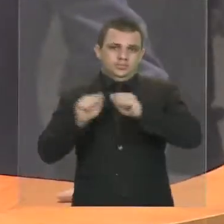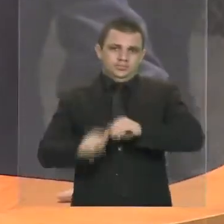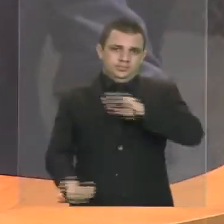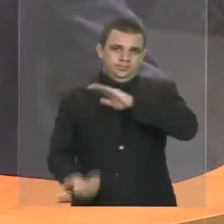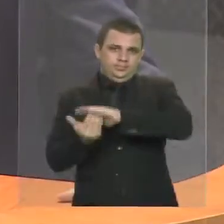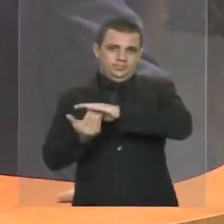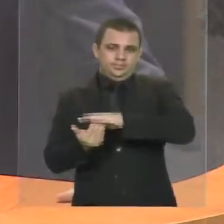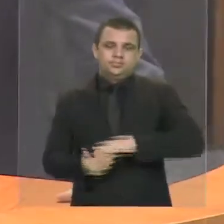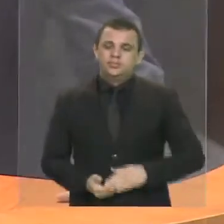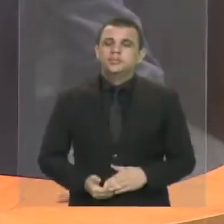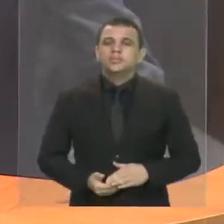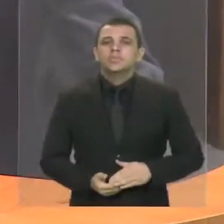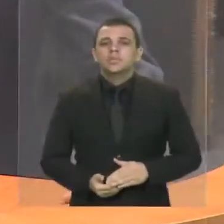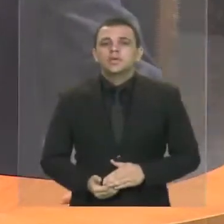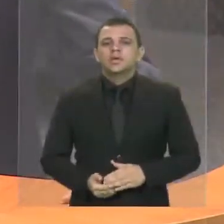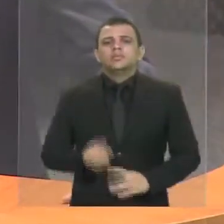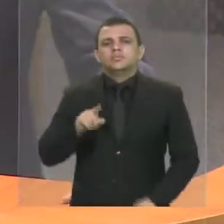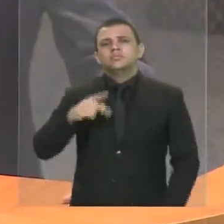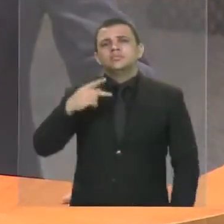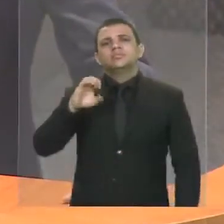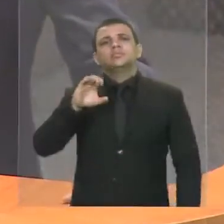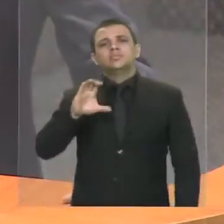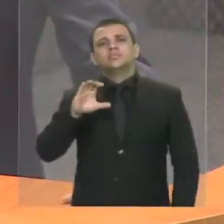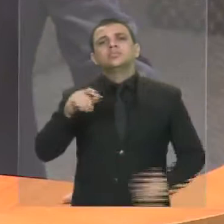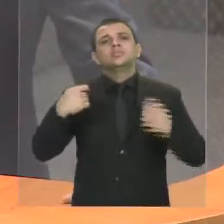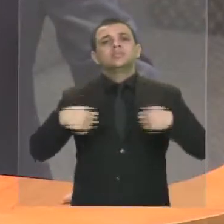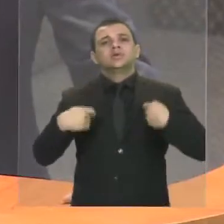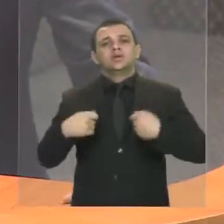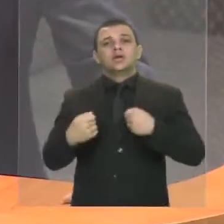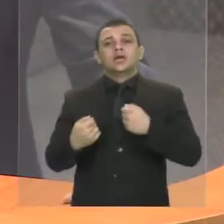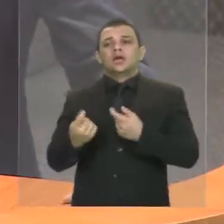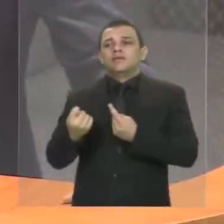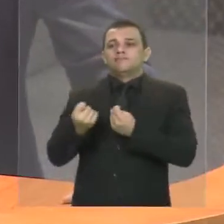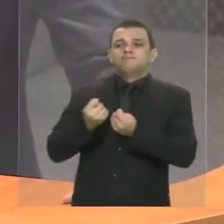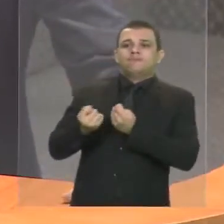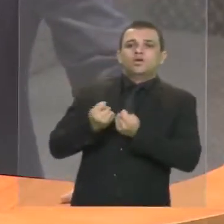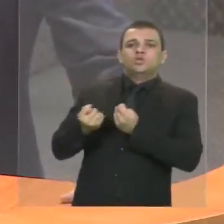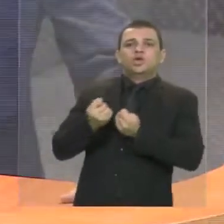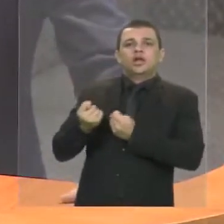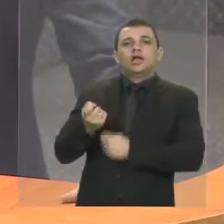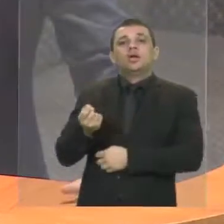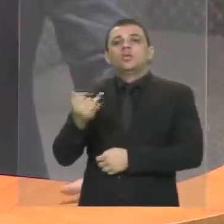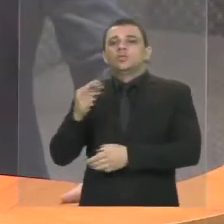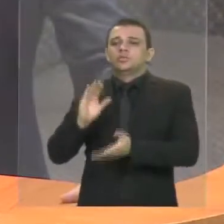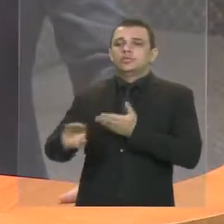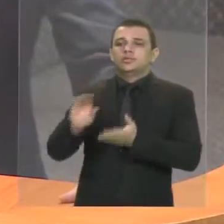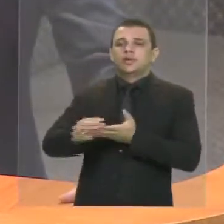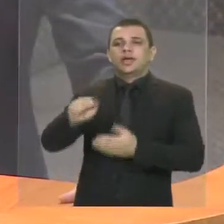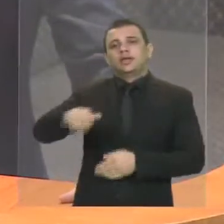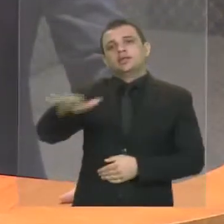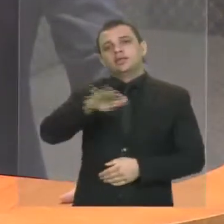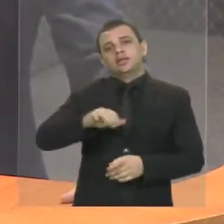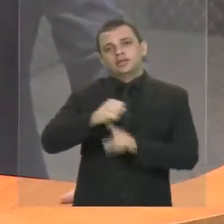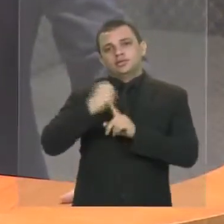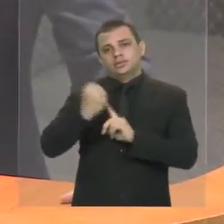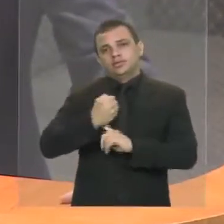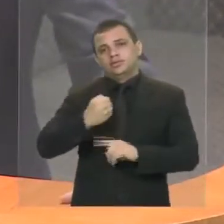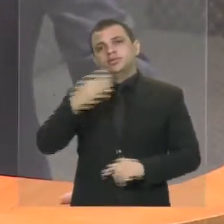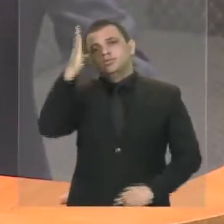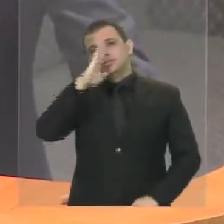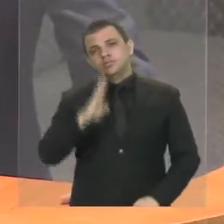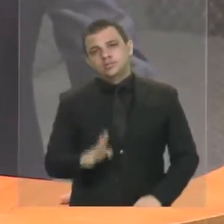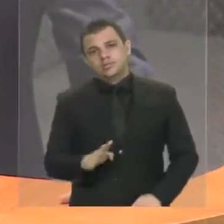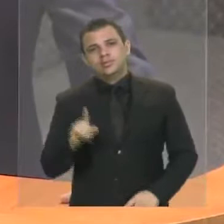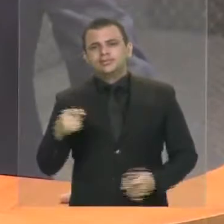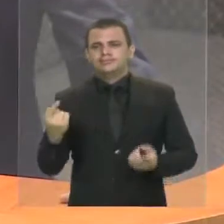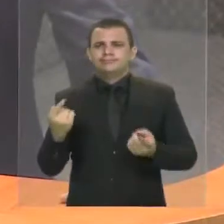que visa conter os investimentos na área social no Brasil. É um papel inverso e